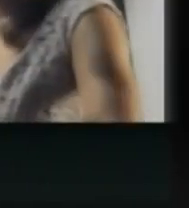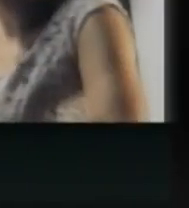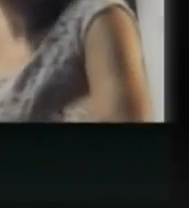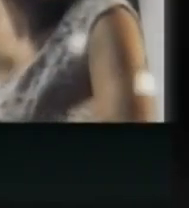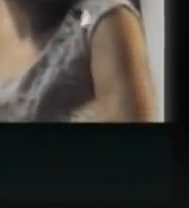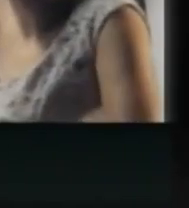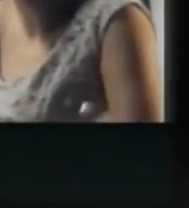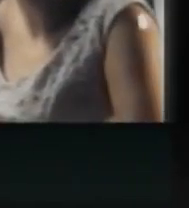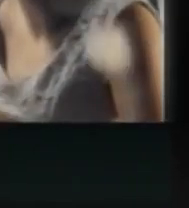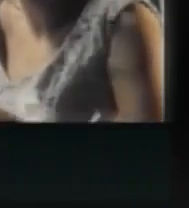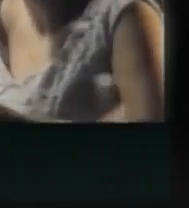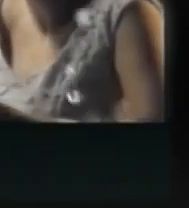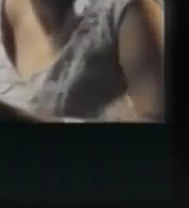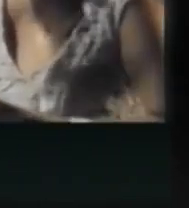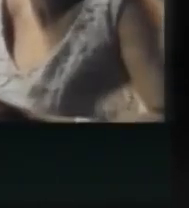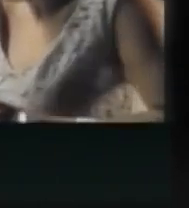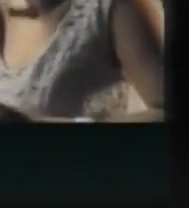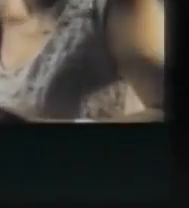Promessas de Ano Novo